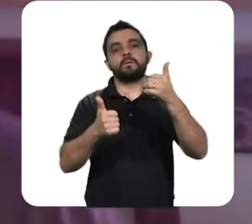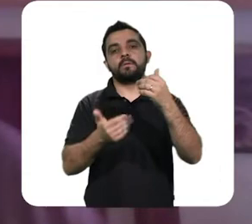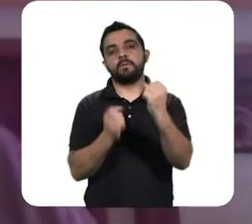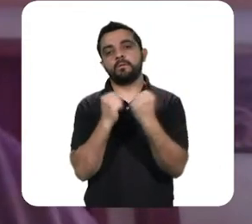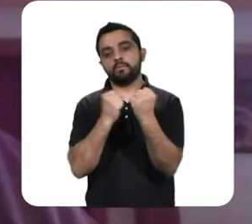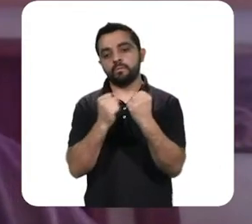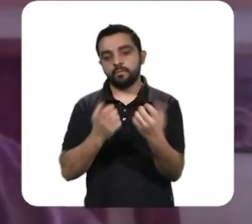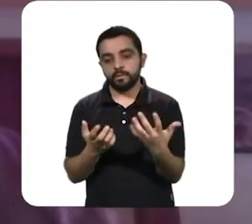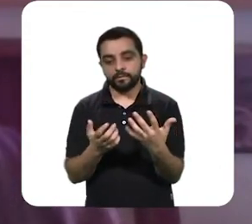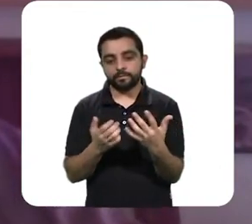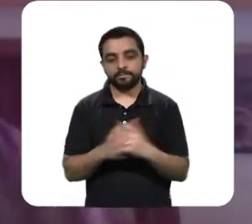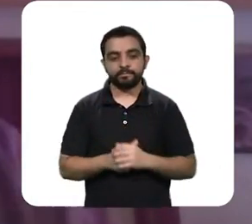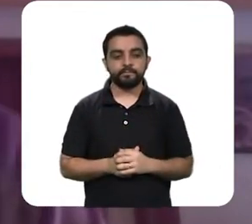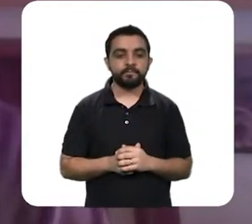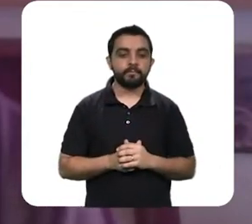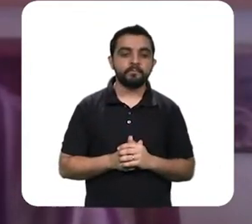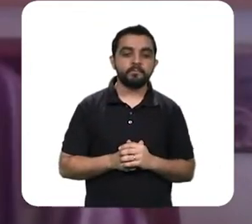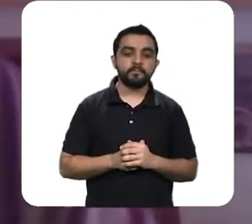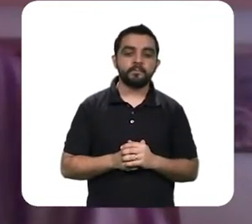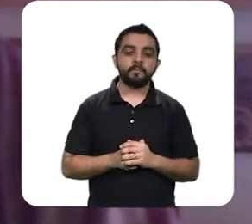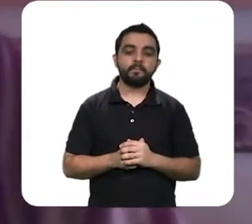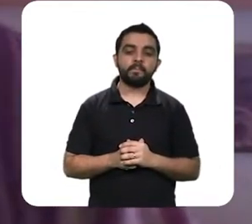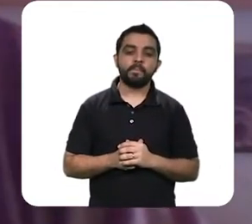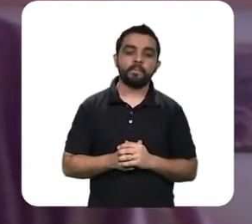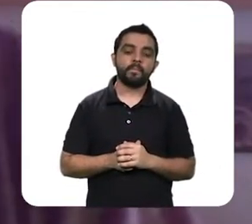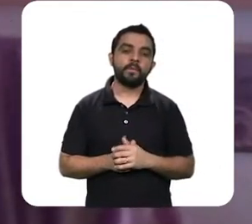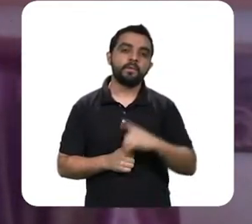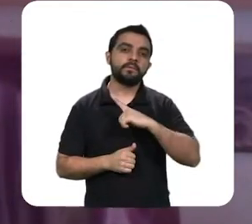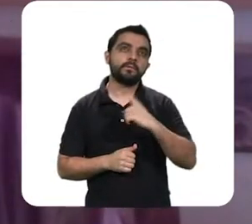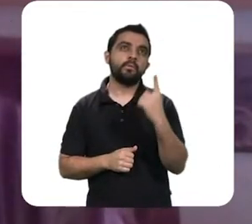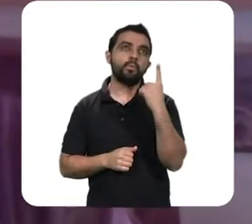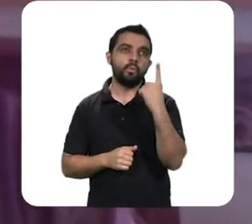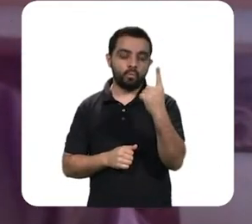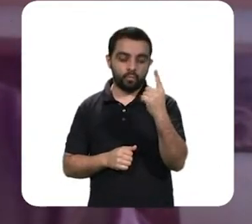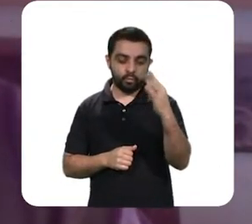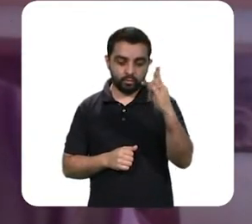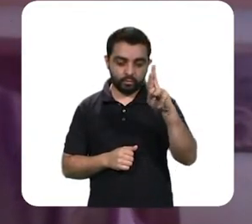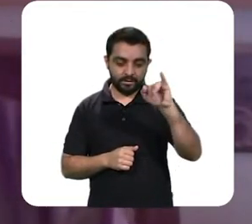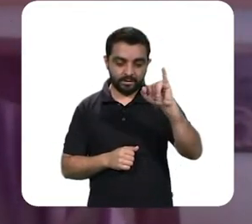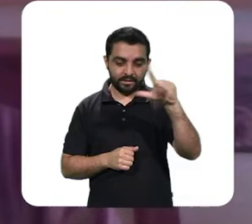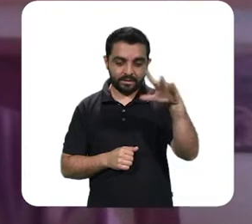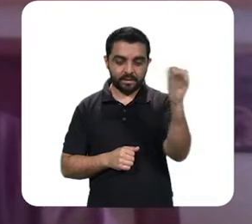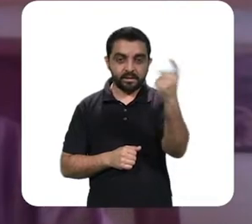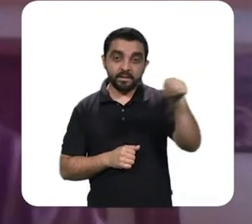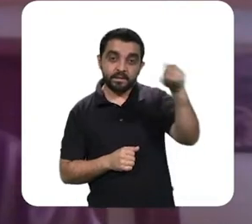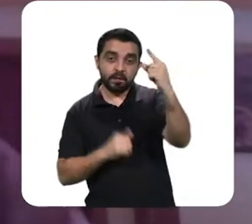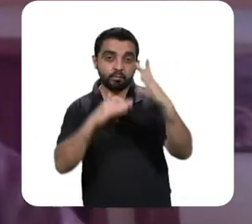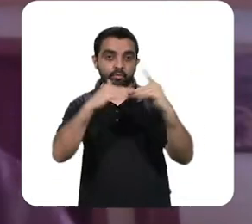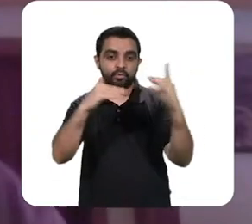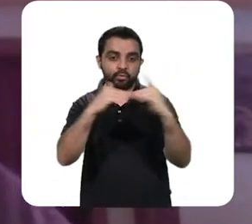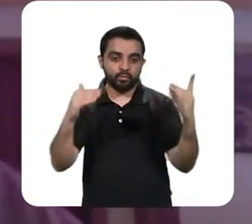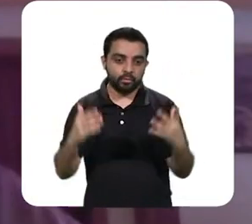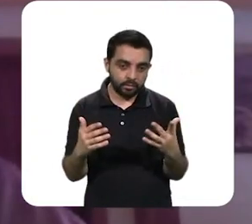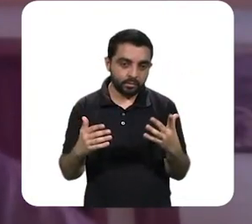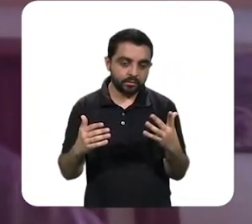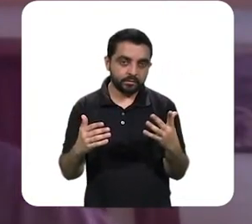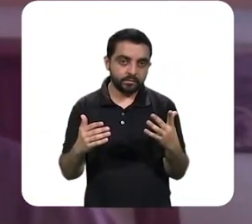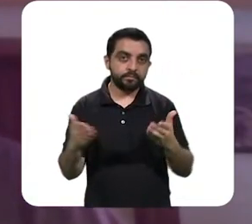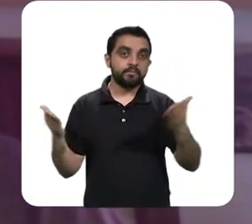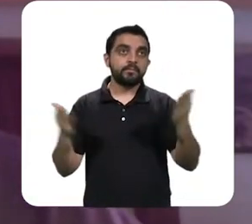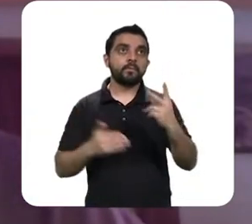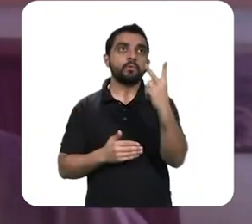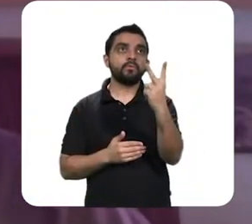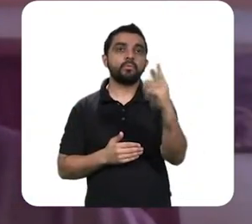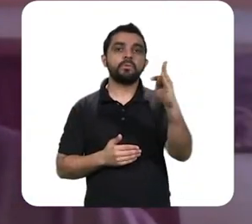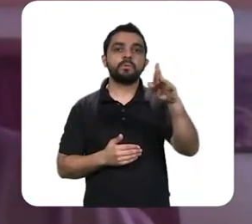inicialmente somava em março um trilhão de dólares e agora já está somando dois trilhões de dólares.